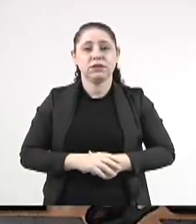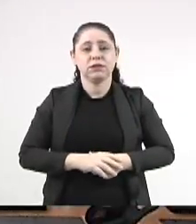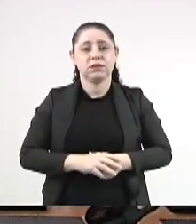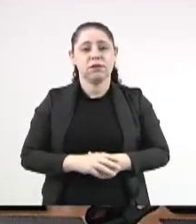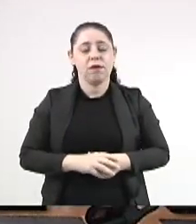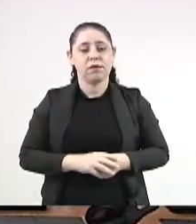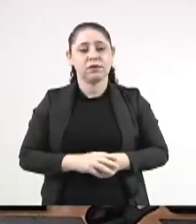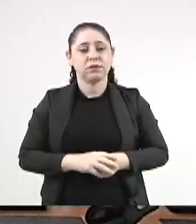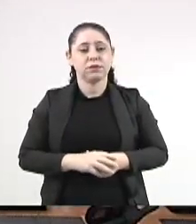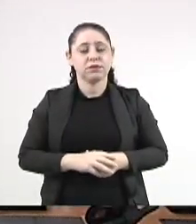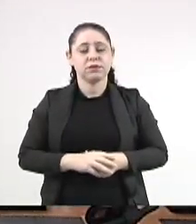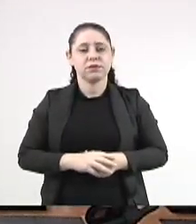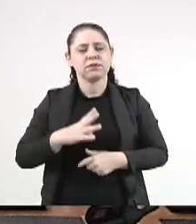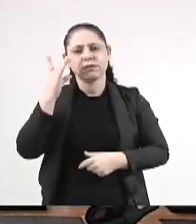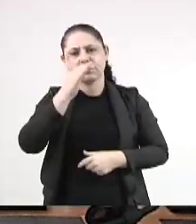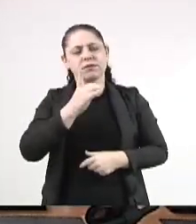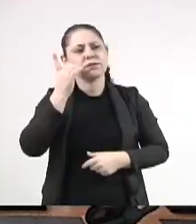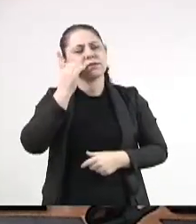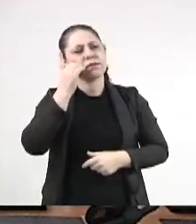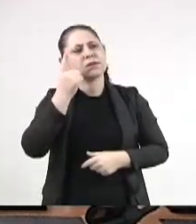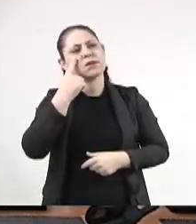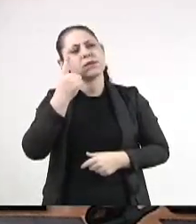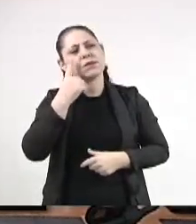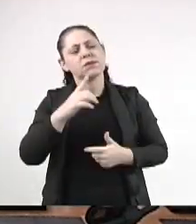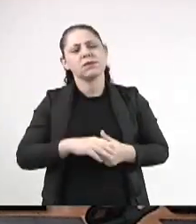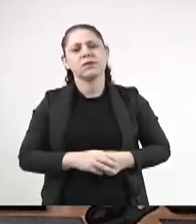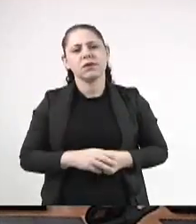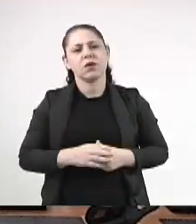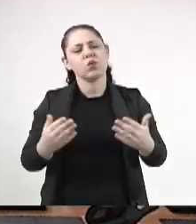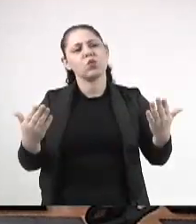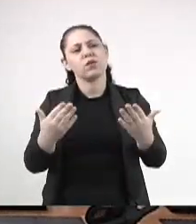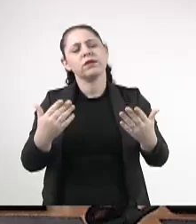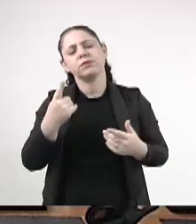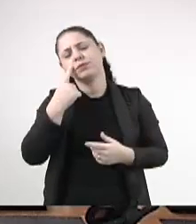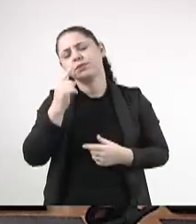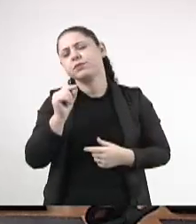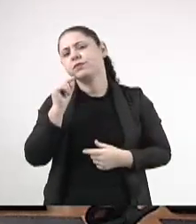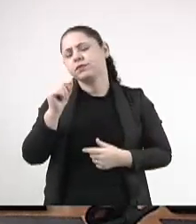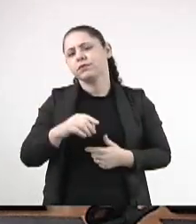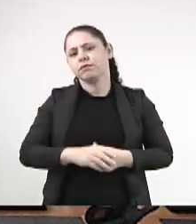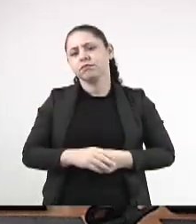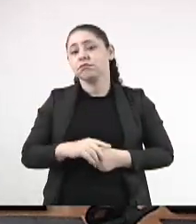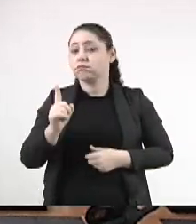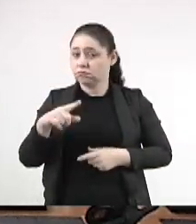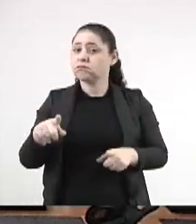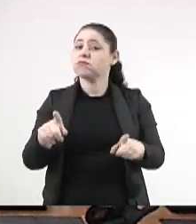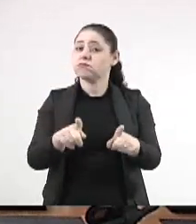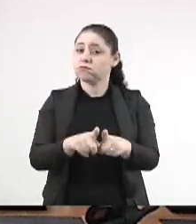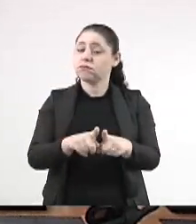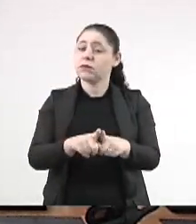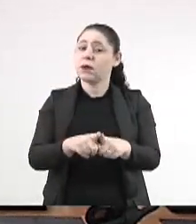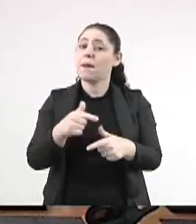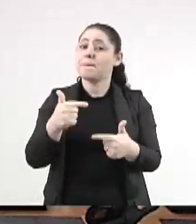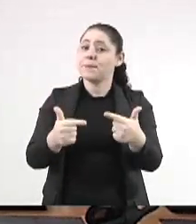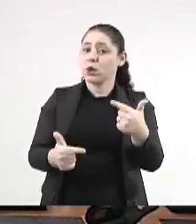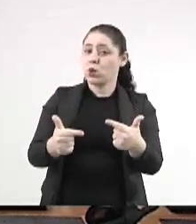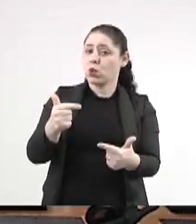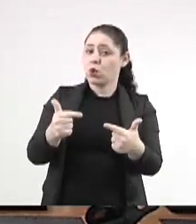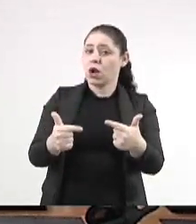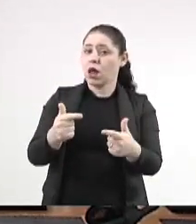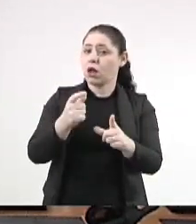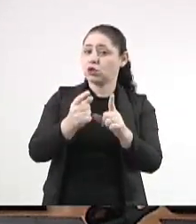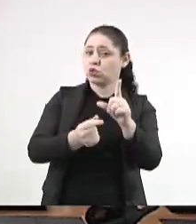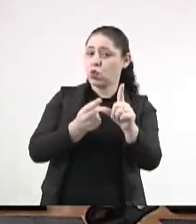Deputado Paulo Arte, eu estava dando uma olhada nessa matéria. Isso também enquadra dentro da política de